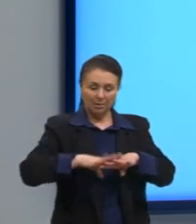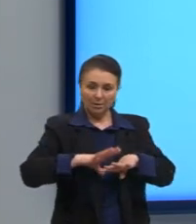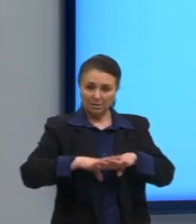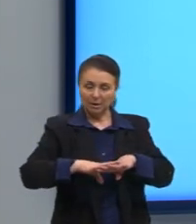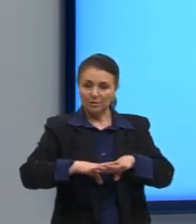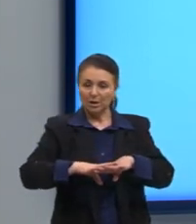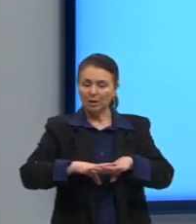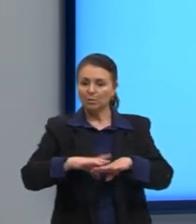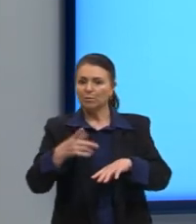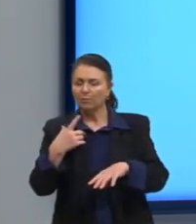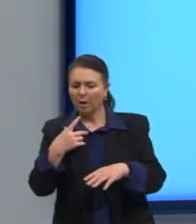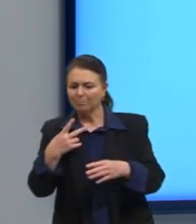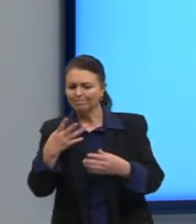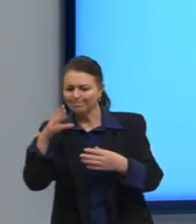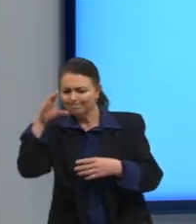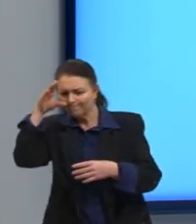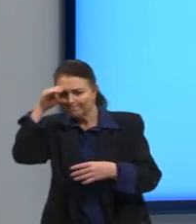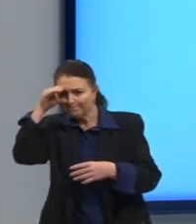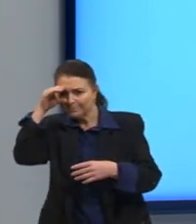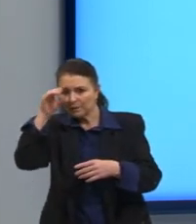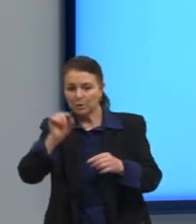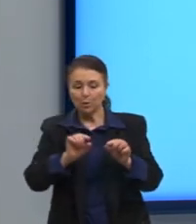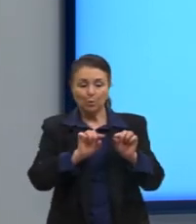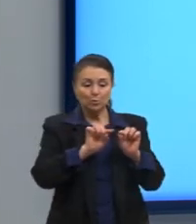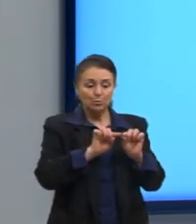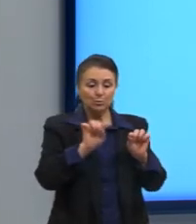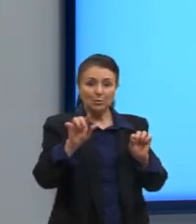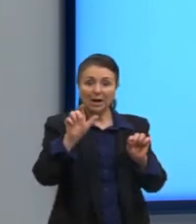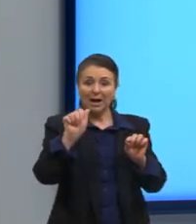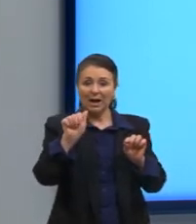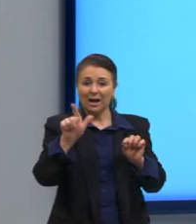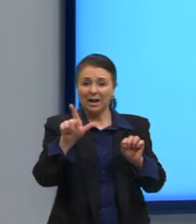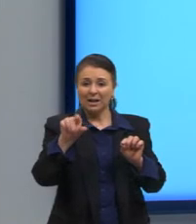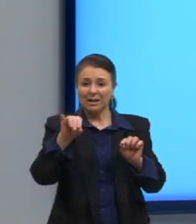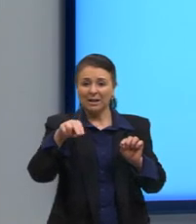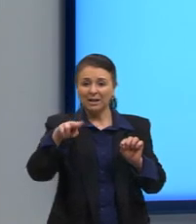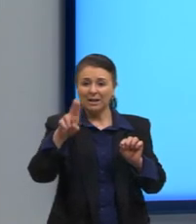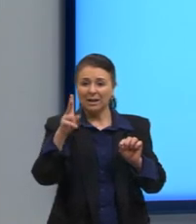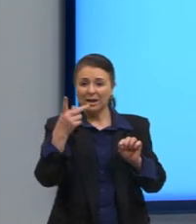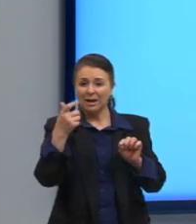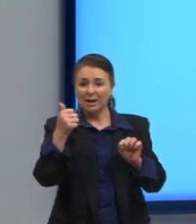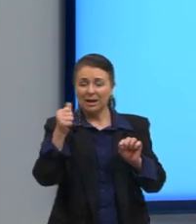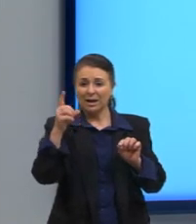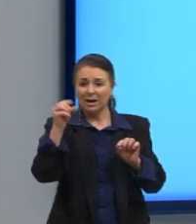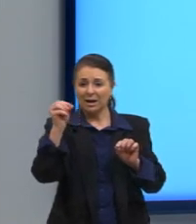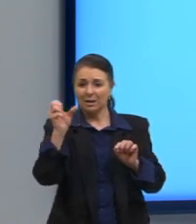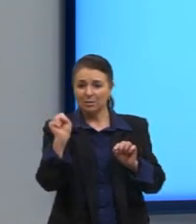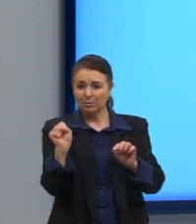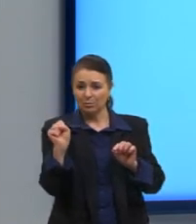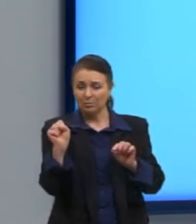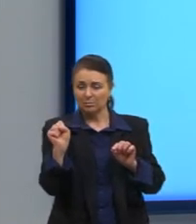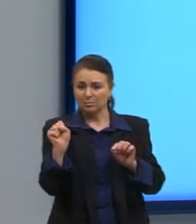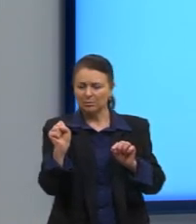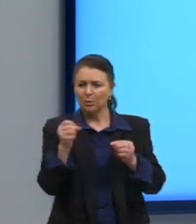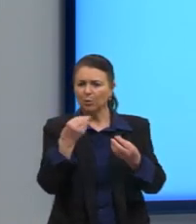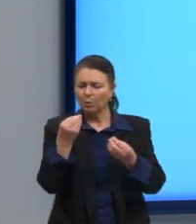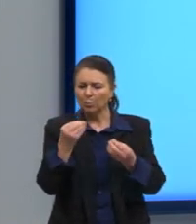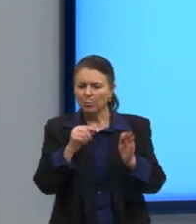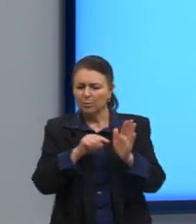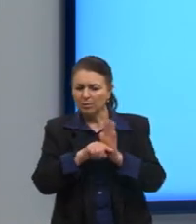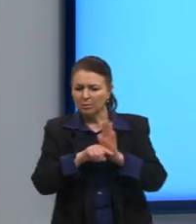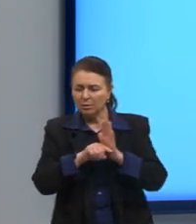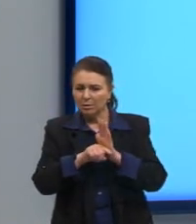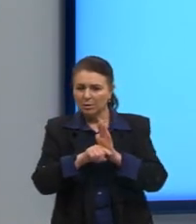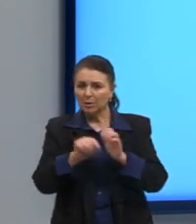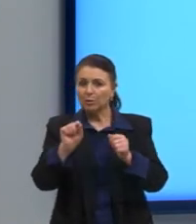se esses pontos estão alinhados ou não. Então, para fazer essa verificação, a gente pode fazer a construção